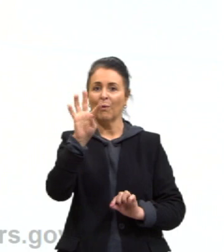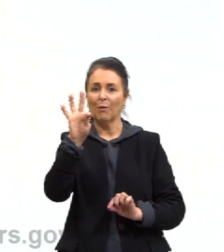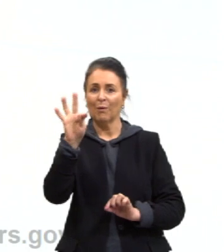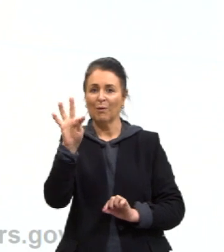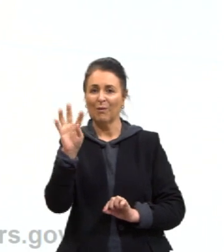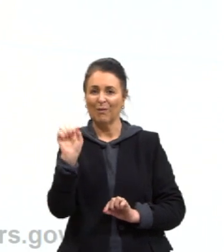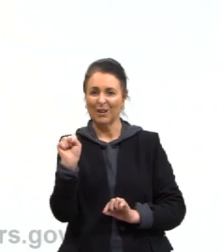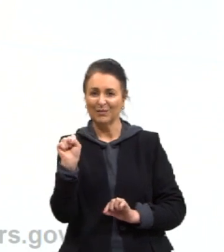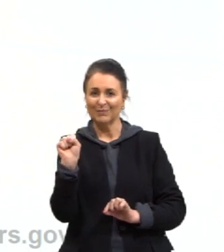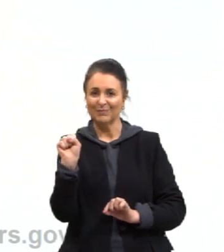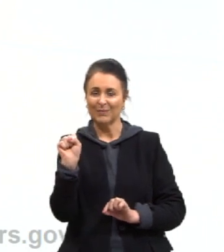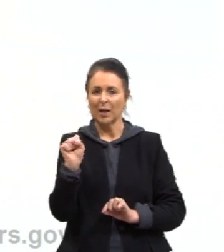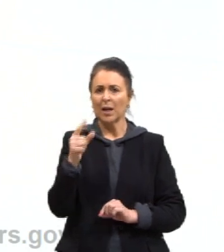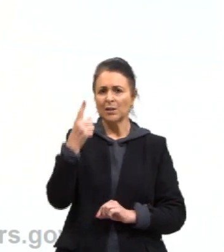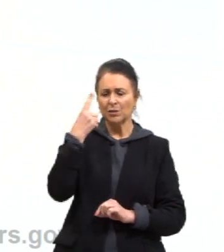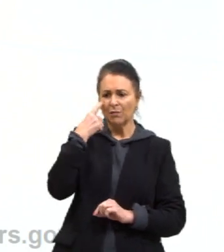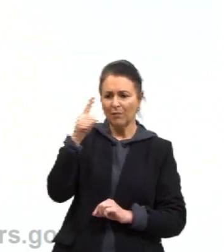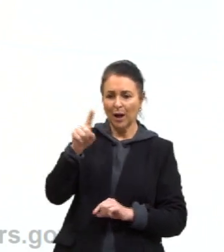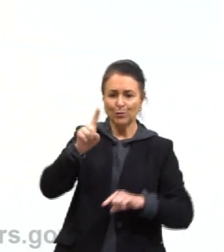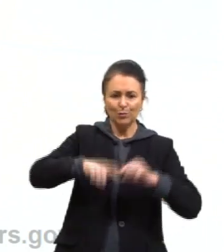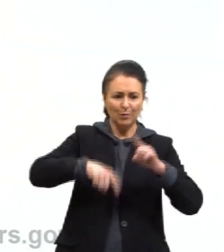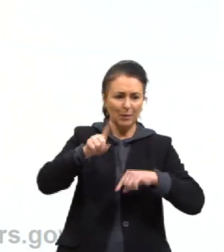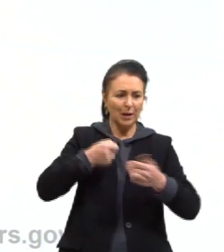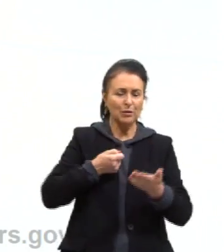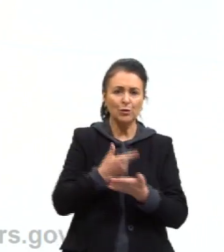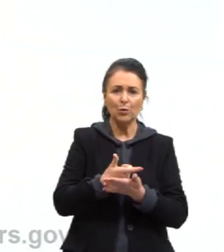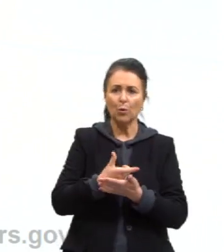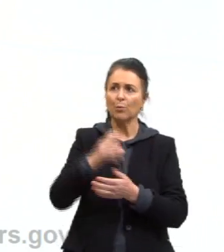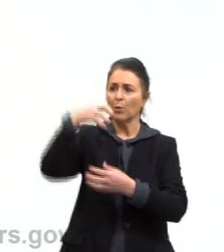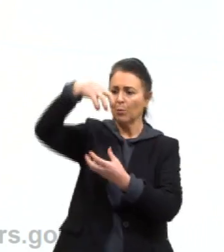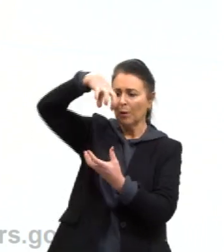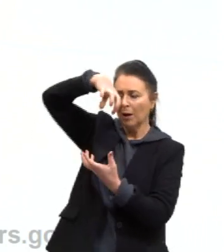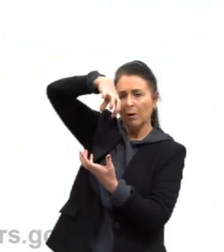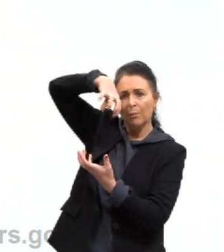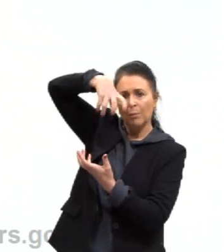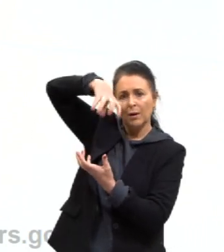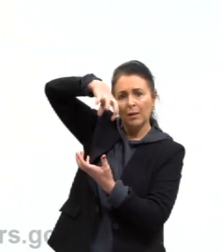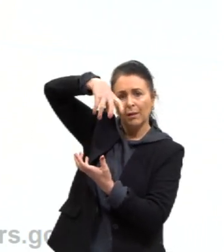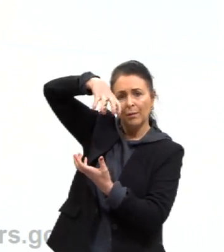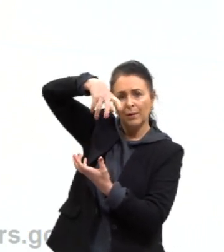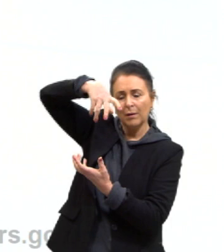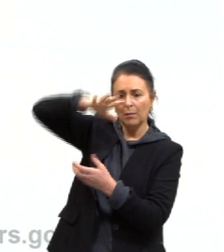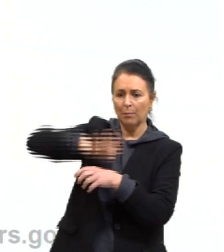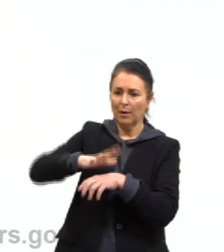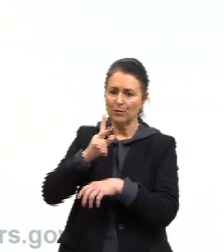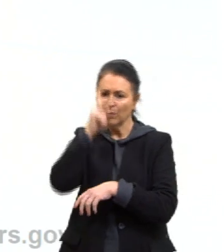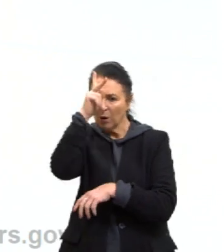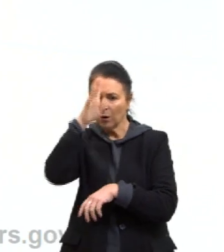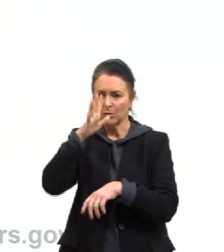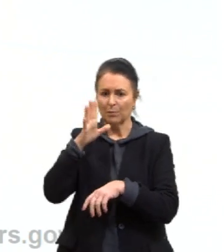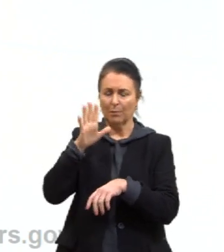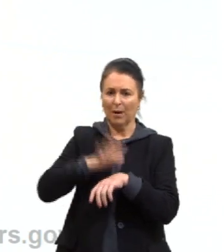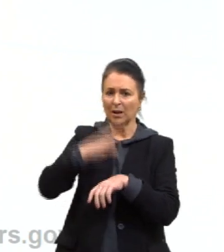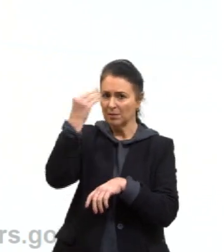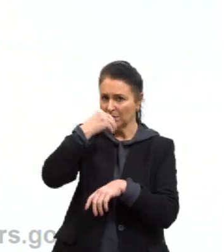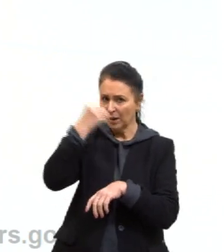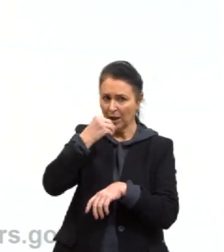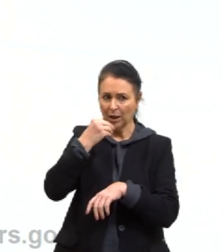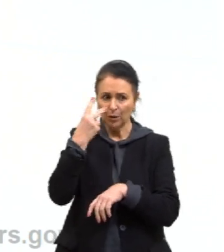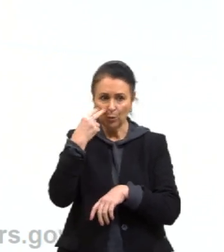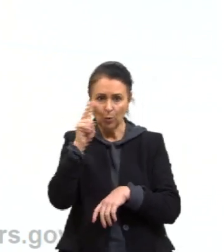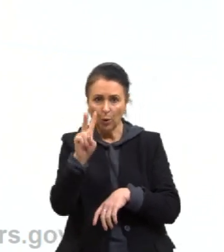vendo bastante, por exemplo, quando a gente vai no mercado comprar uma lâmpada, a gente quer uma lâmpada mais forte ou mais fraca, a gente olha o watt